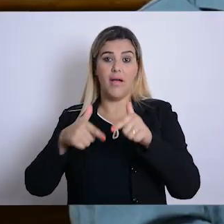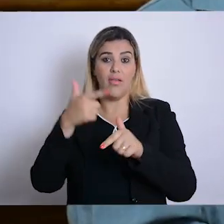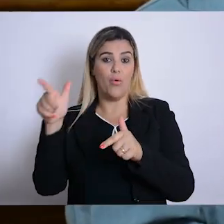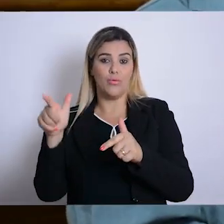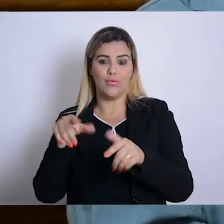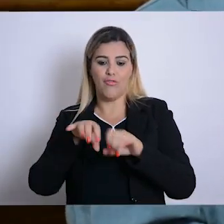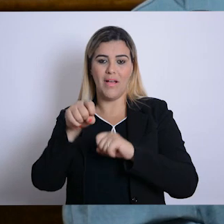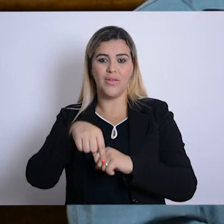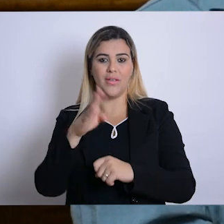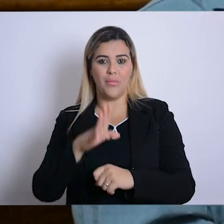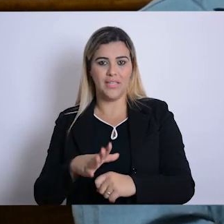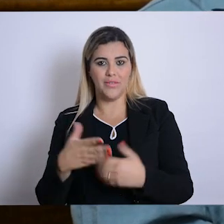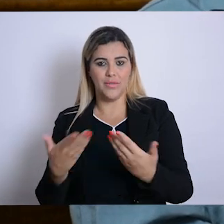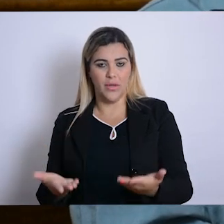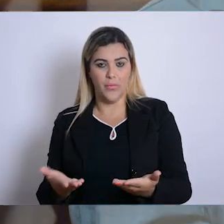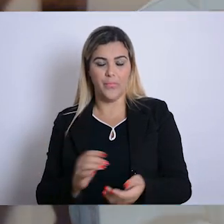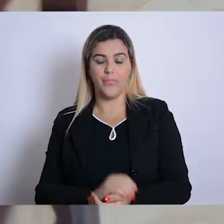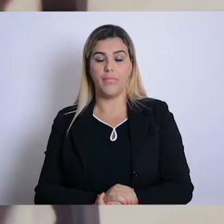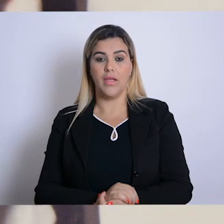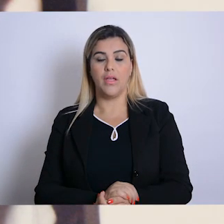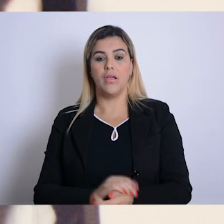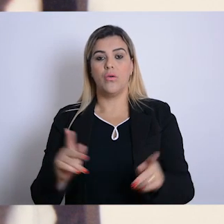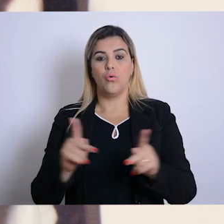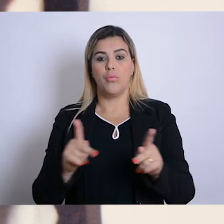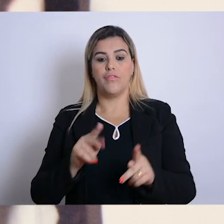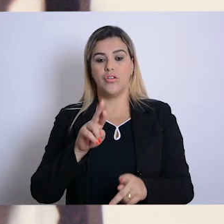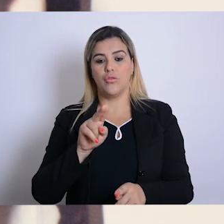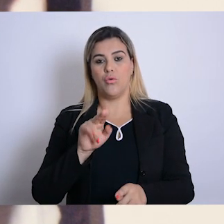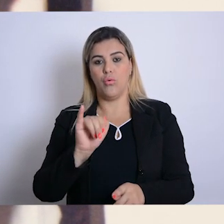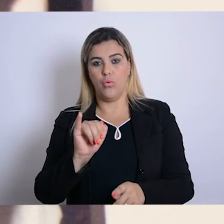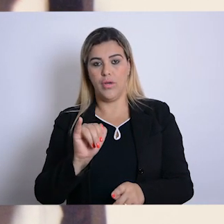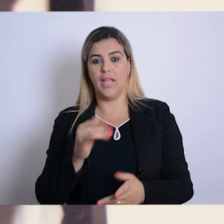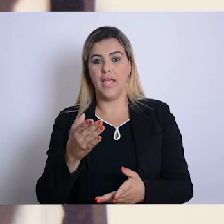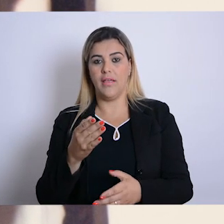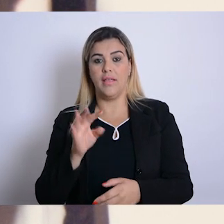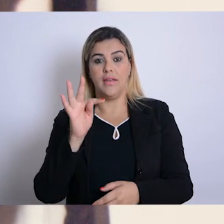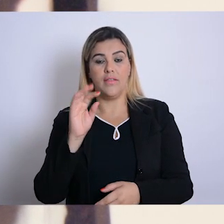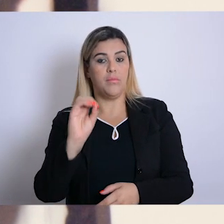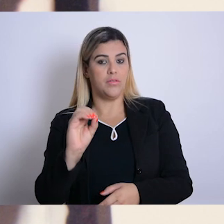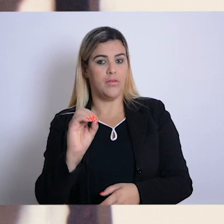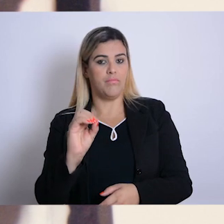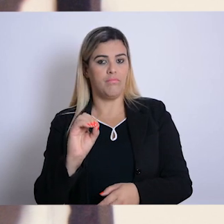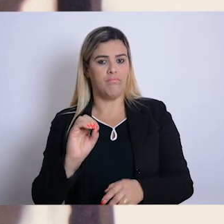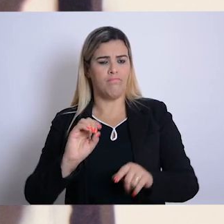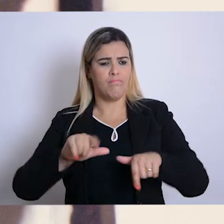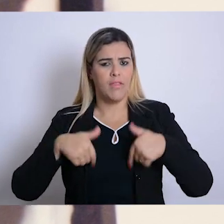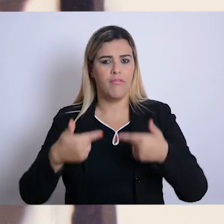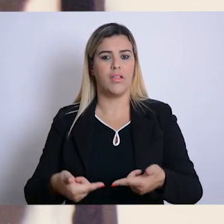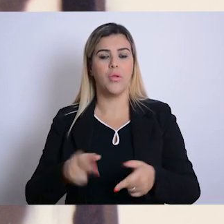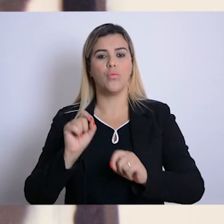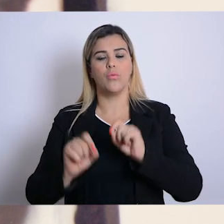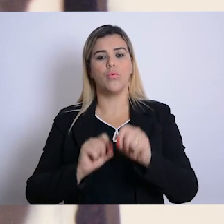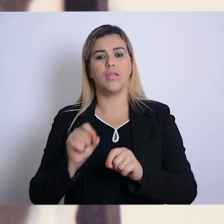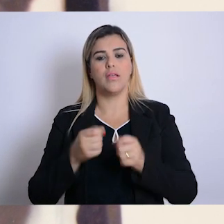Professor Rui, como pioneiro na terapia ocupacional, um enfrentamento maior que ele teve foi explicar, principalmente